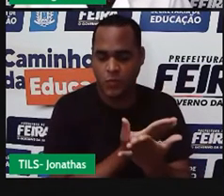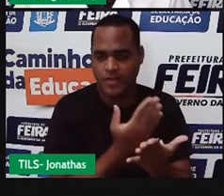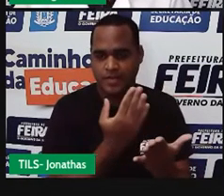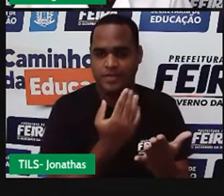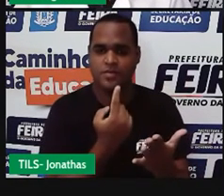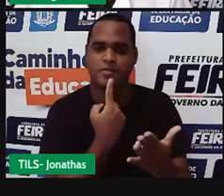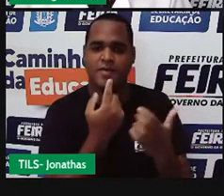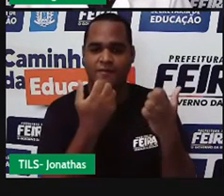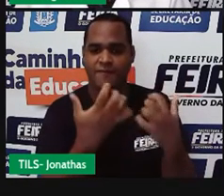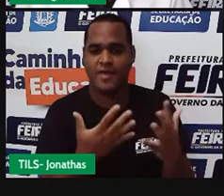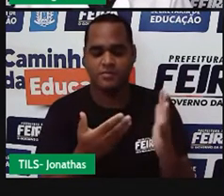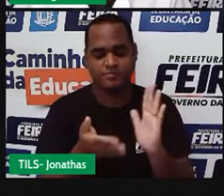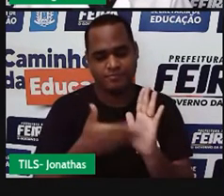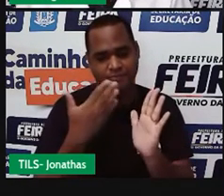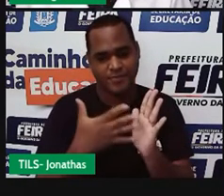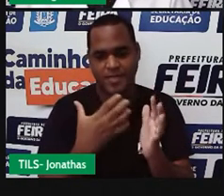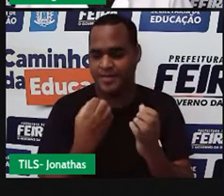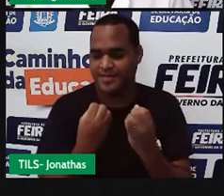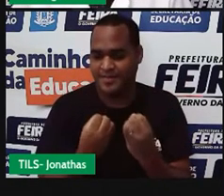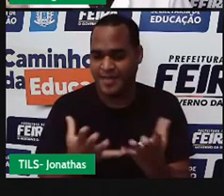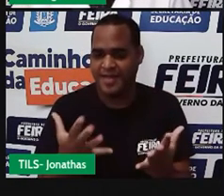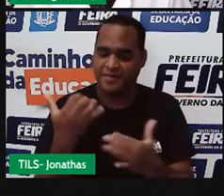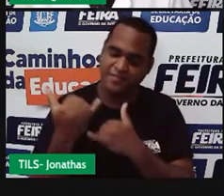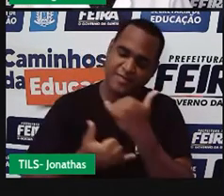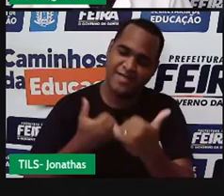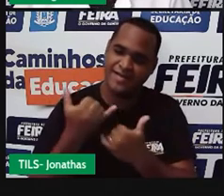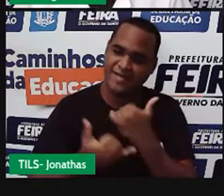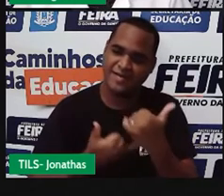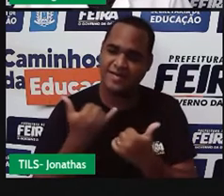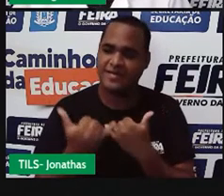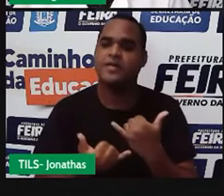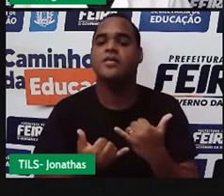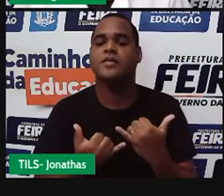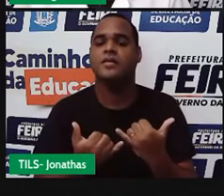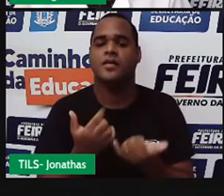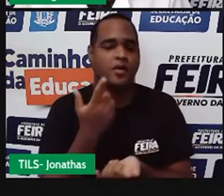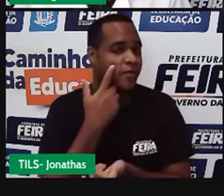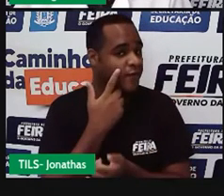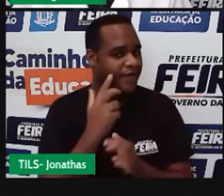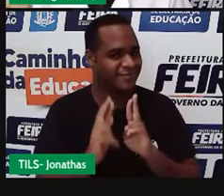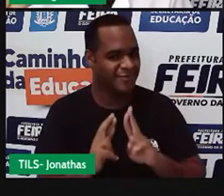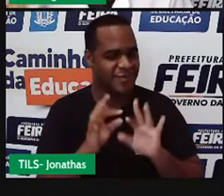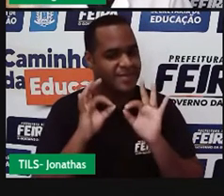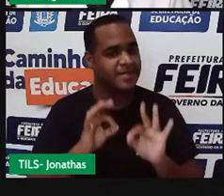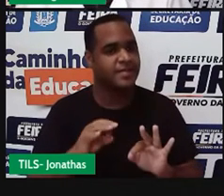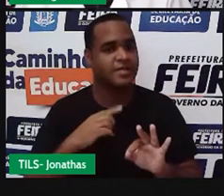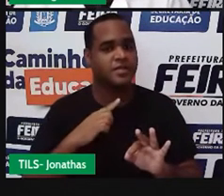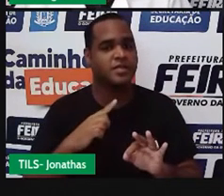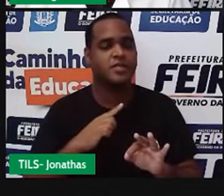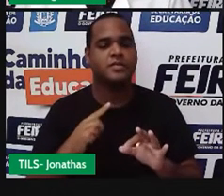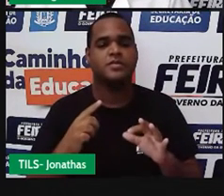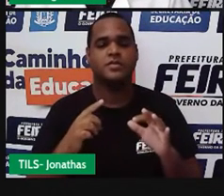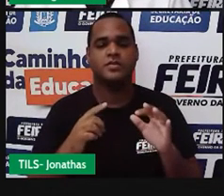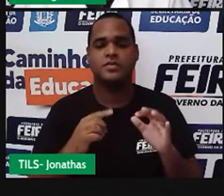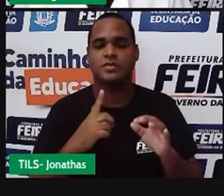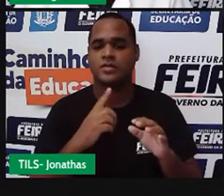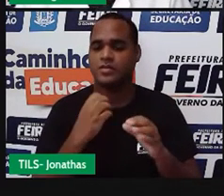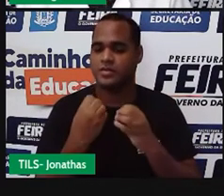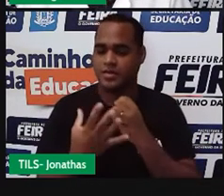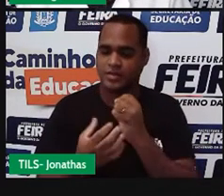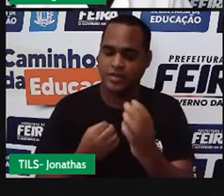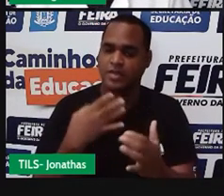campanha de doação de brinquedos. Veja o resultado. Então, o resultado dessa doação de brinquedos